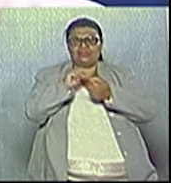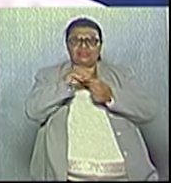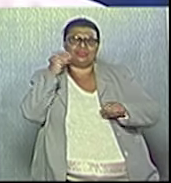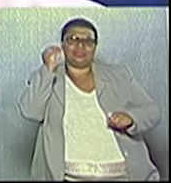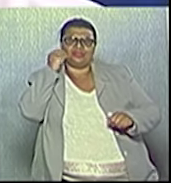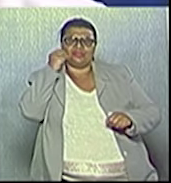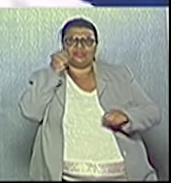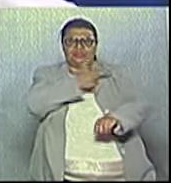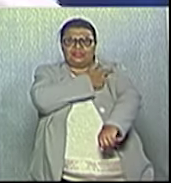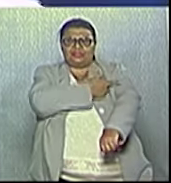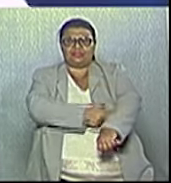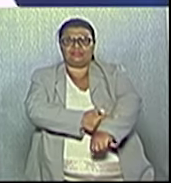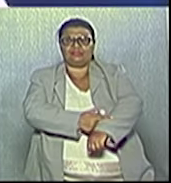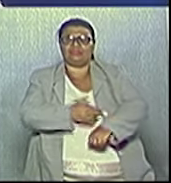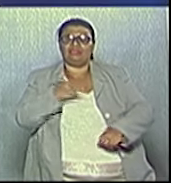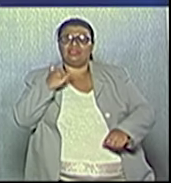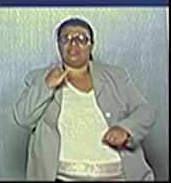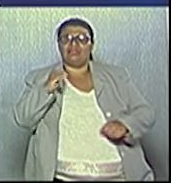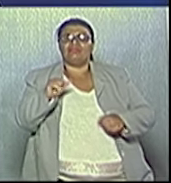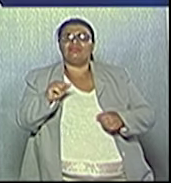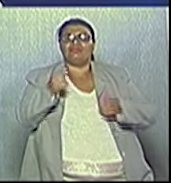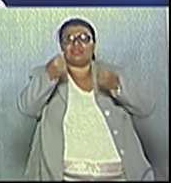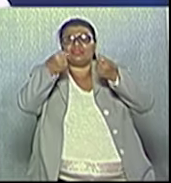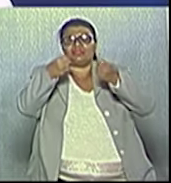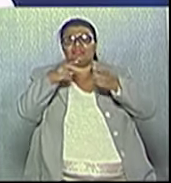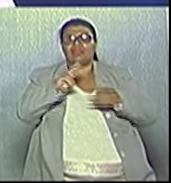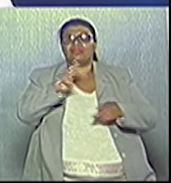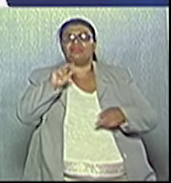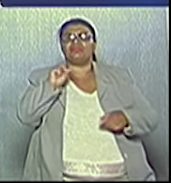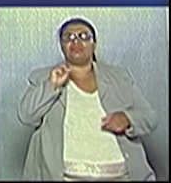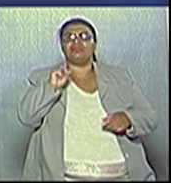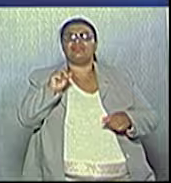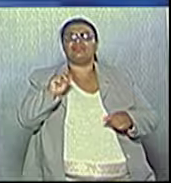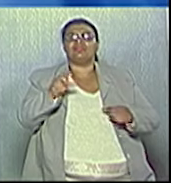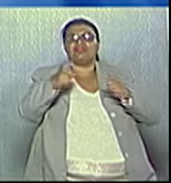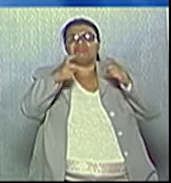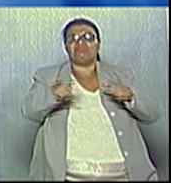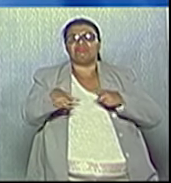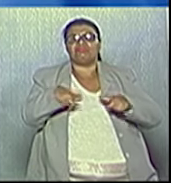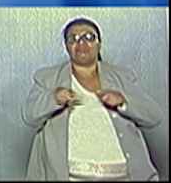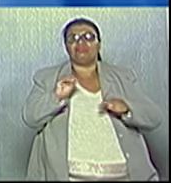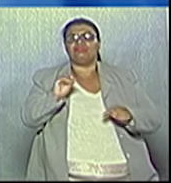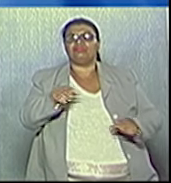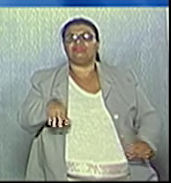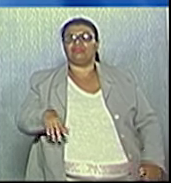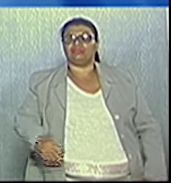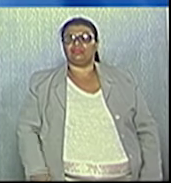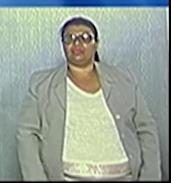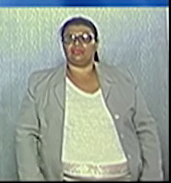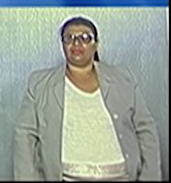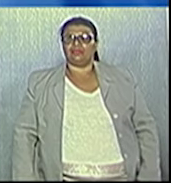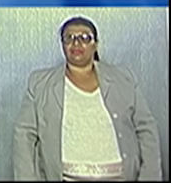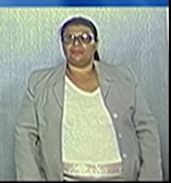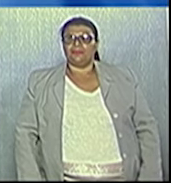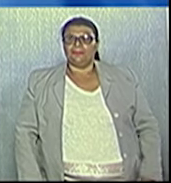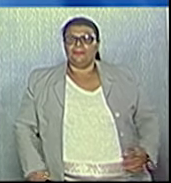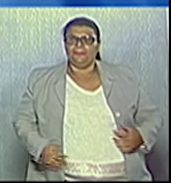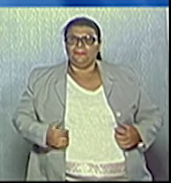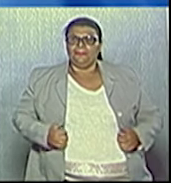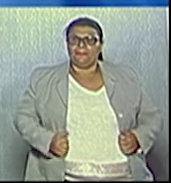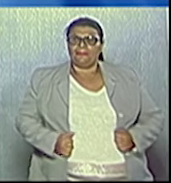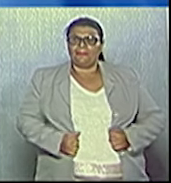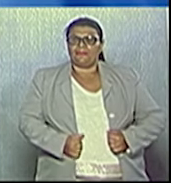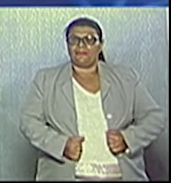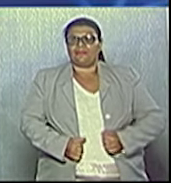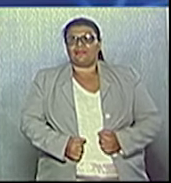na área da educação. Fale sobre essa questão. Nomear para cargos. Um minuto e meio para a resposta do candidato